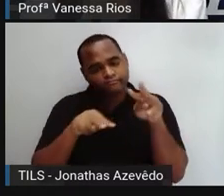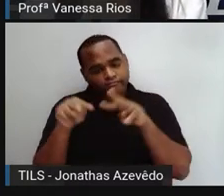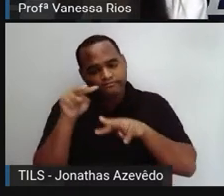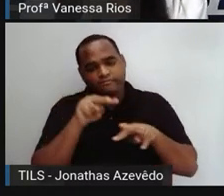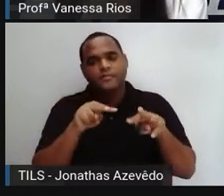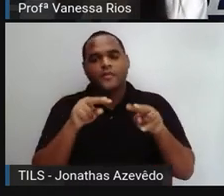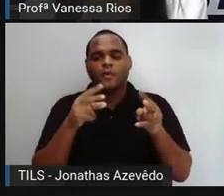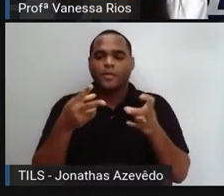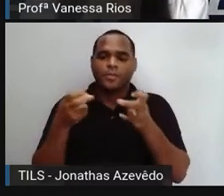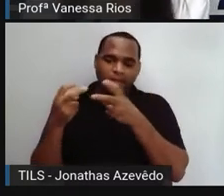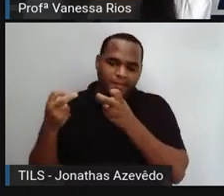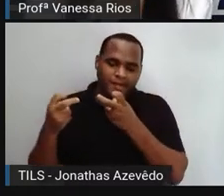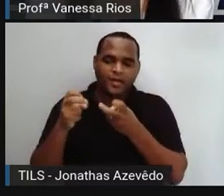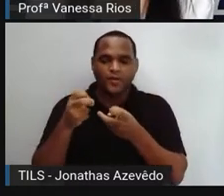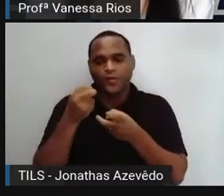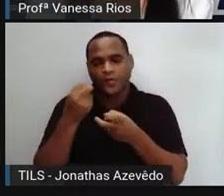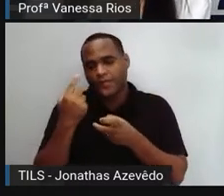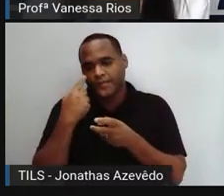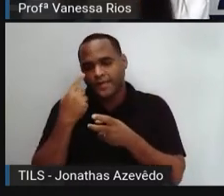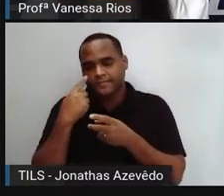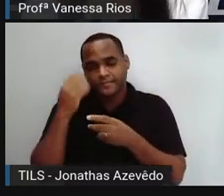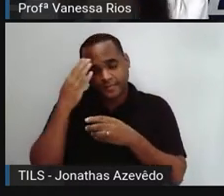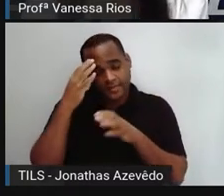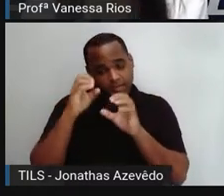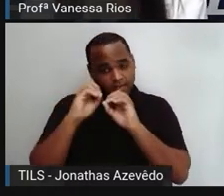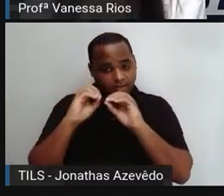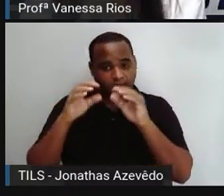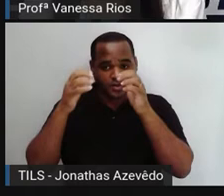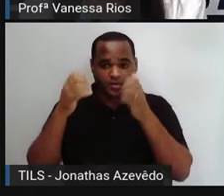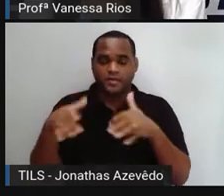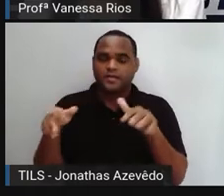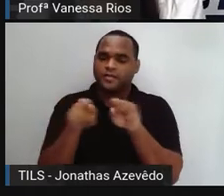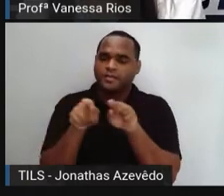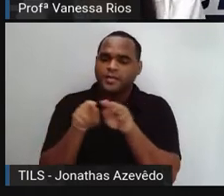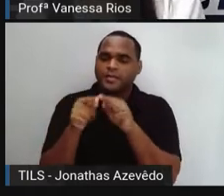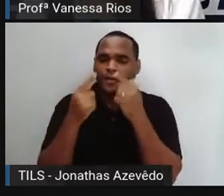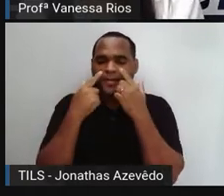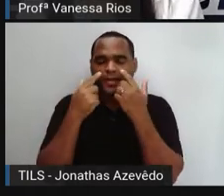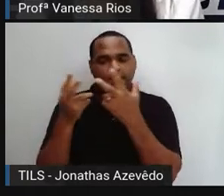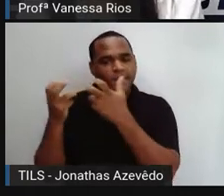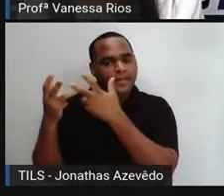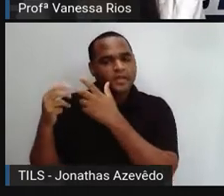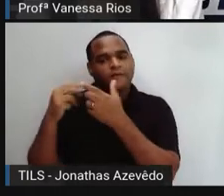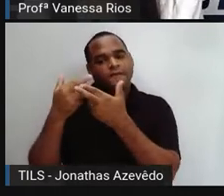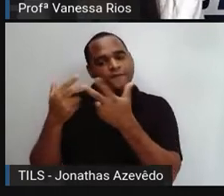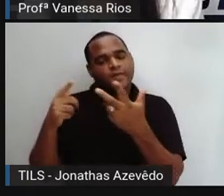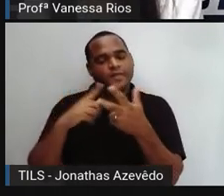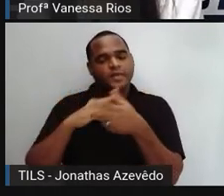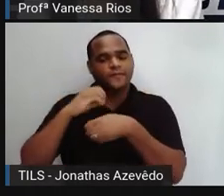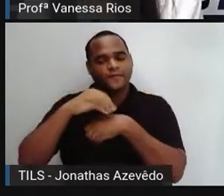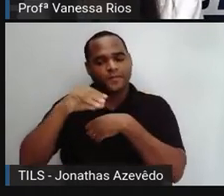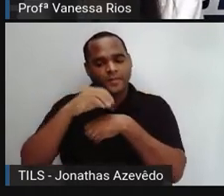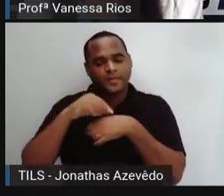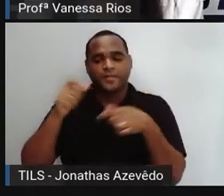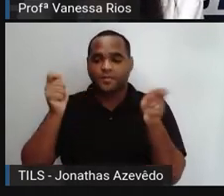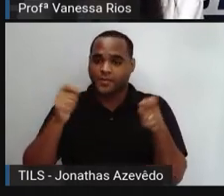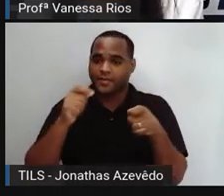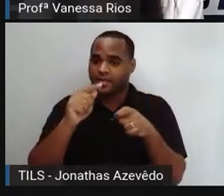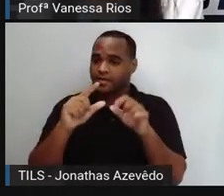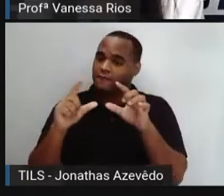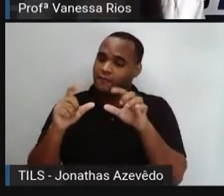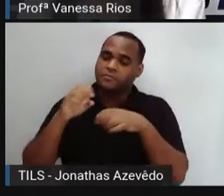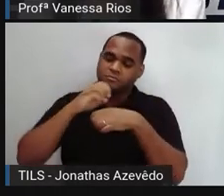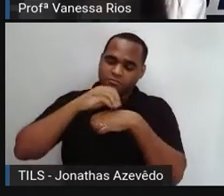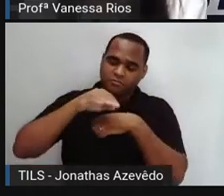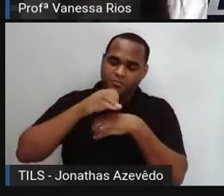observar, ao descrever, ao perceber todas as informações que uma fotografia pode nos trazer.